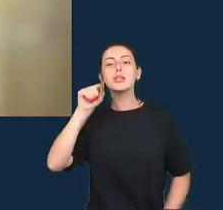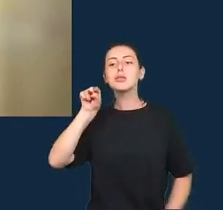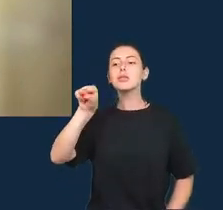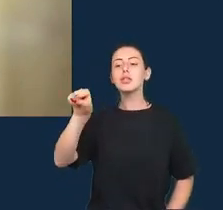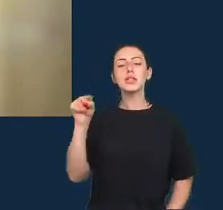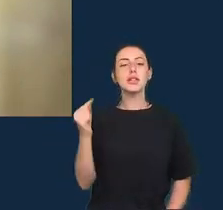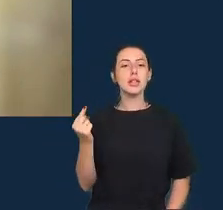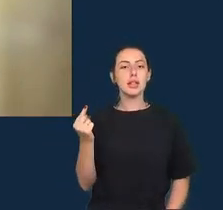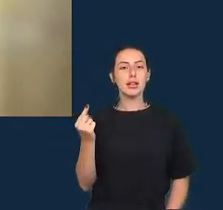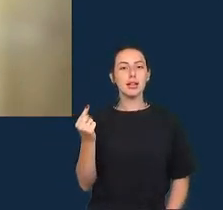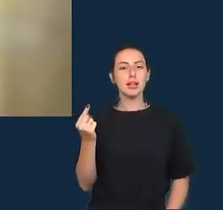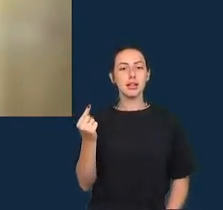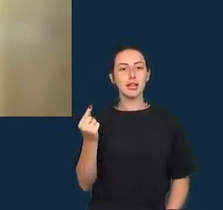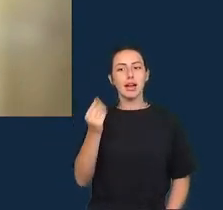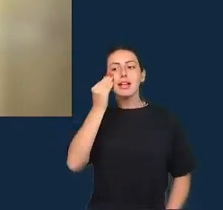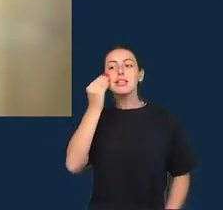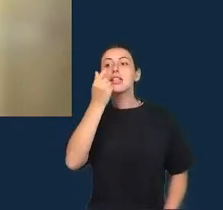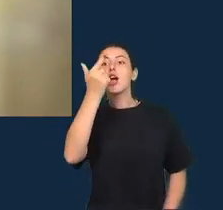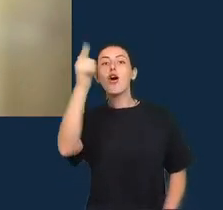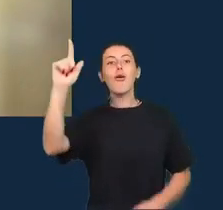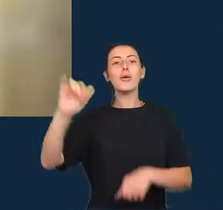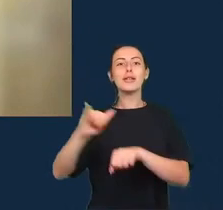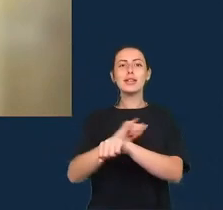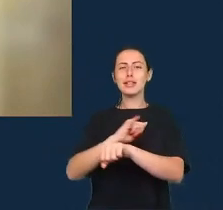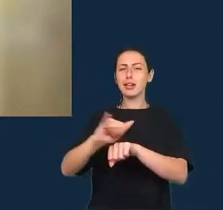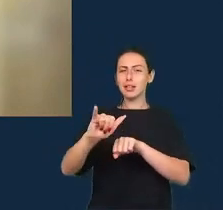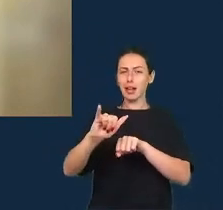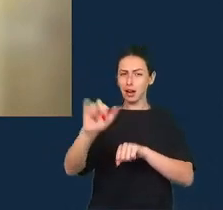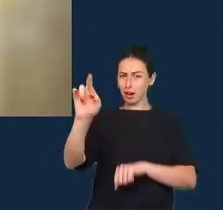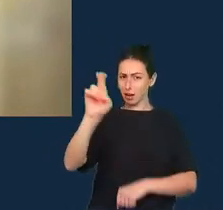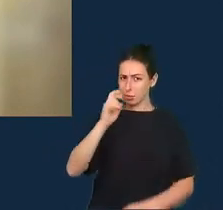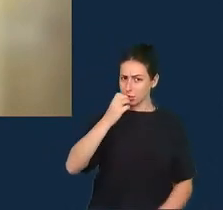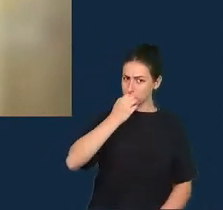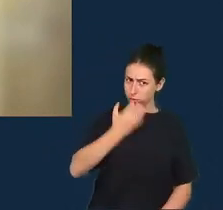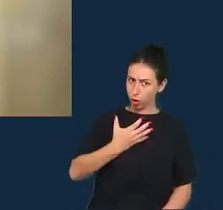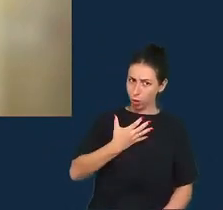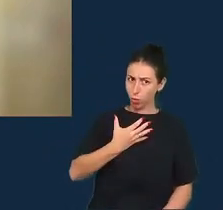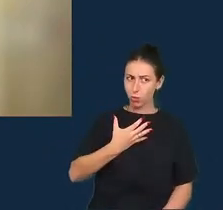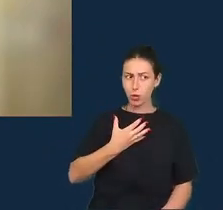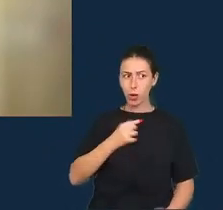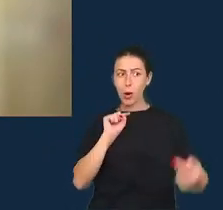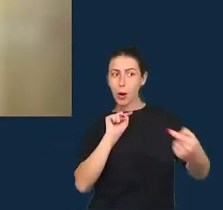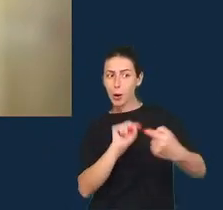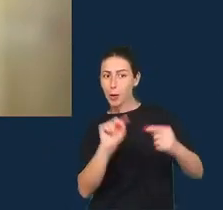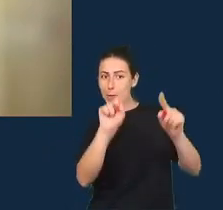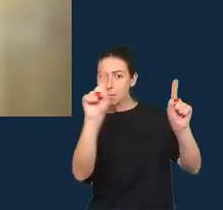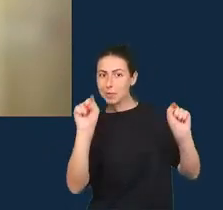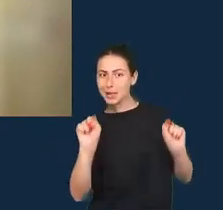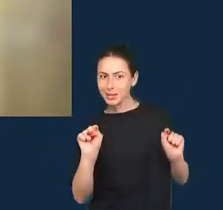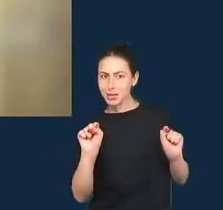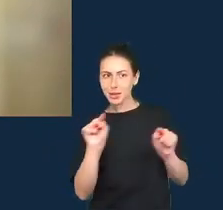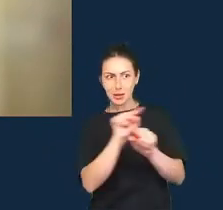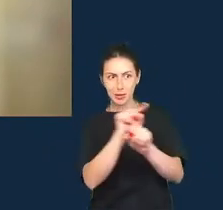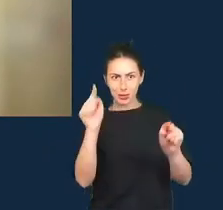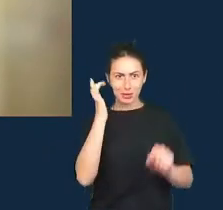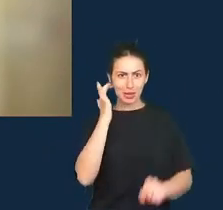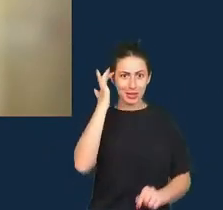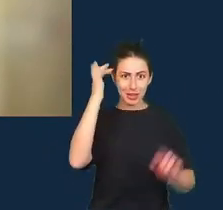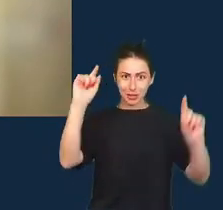rearranjar os dados de outra forma qual seria o resultado será que isso faria sentido para você como leitor e essa